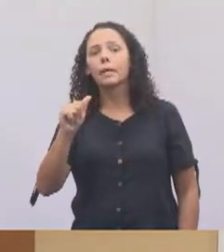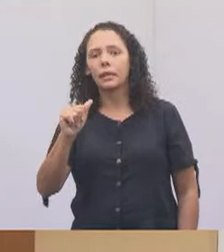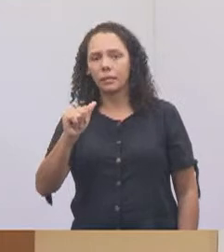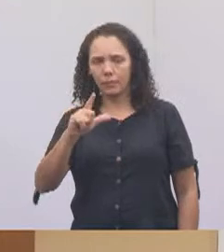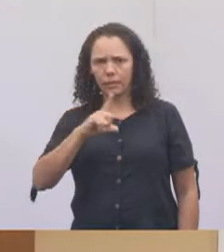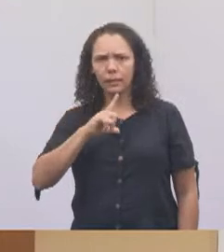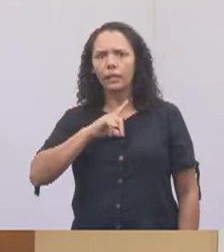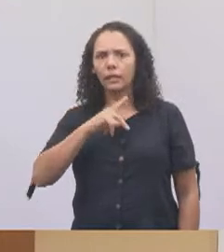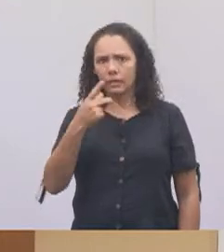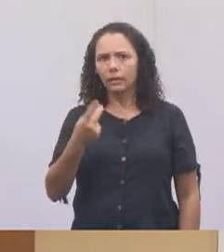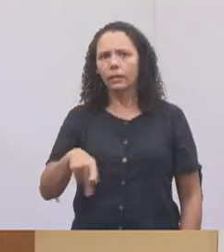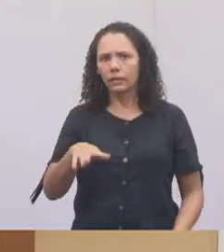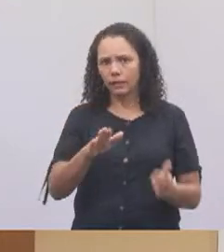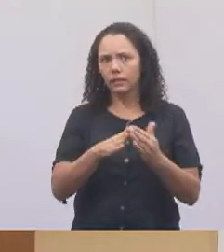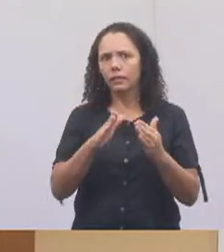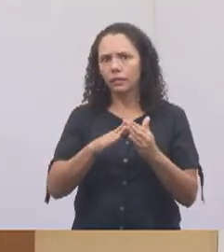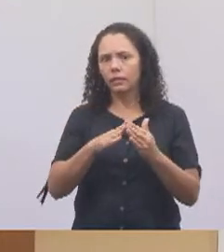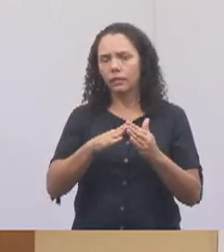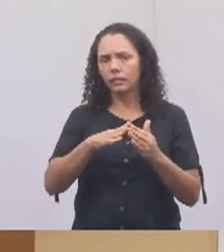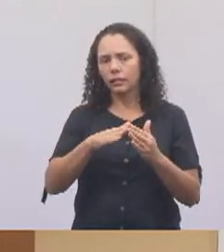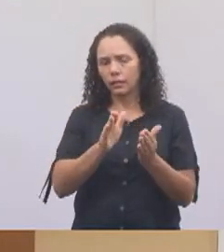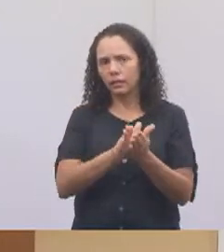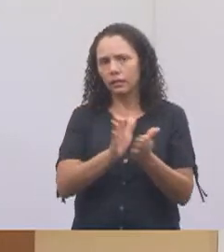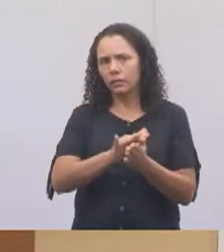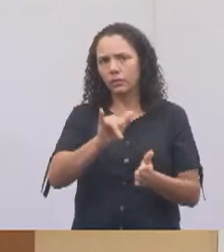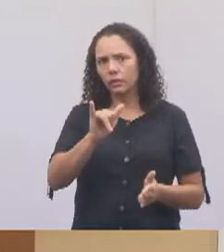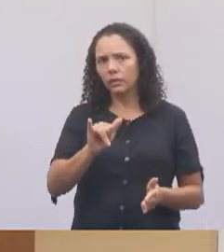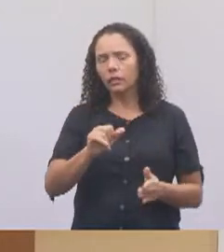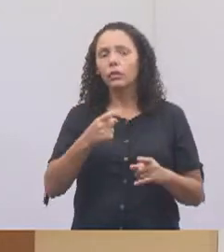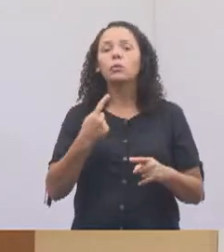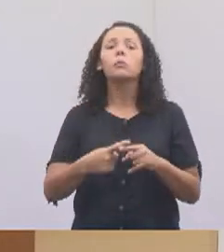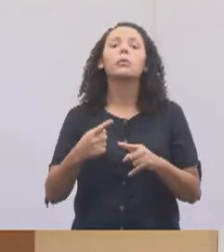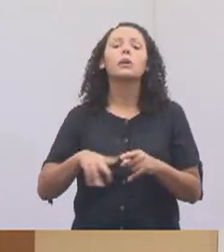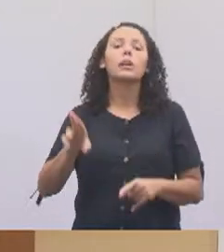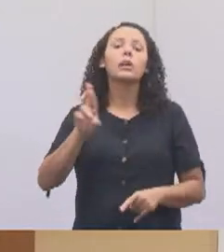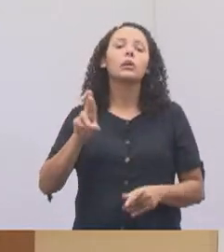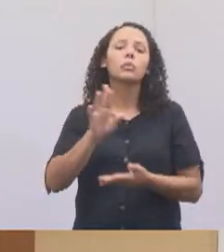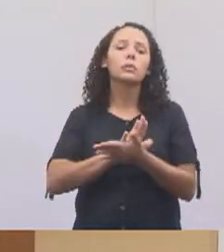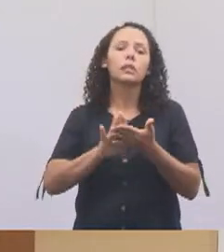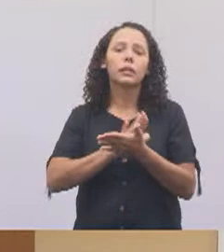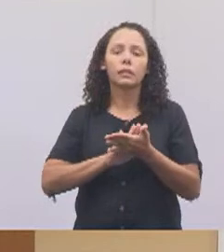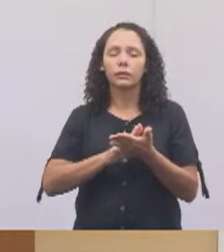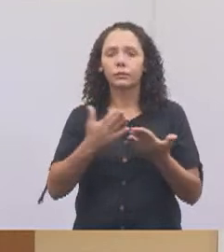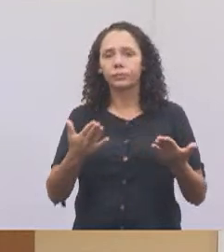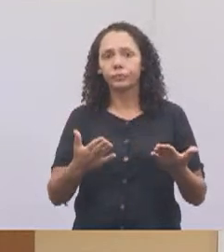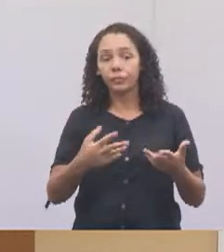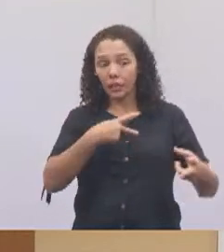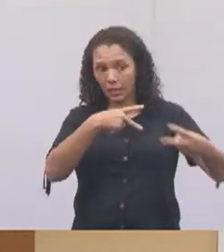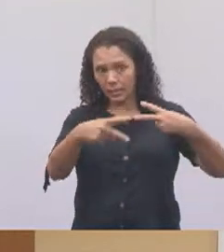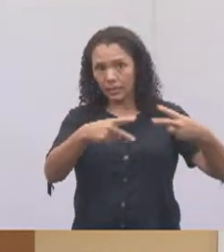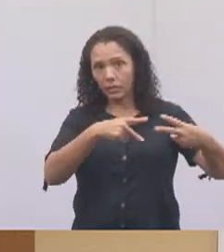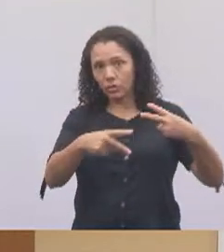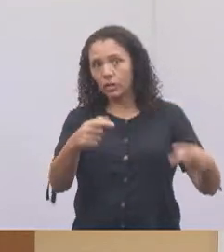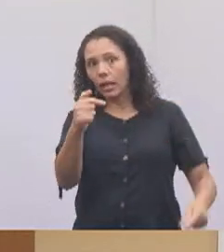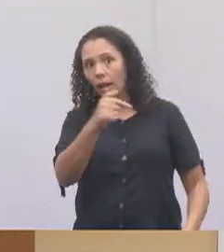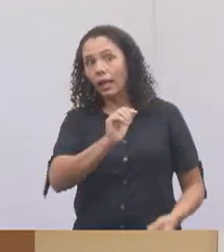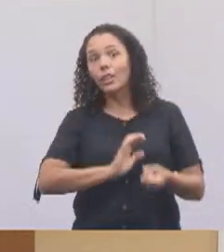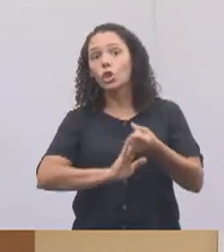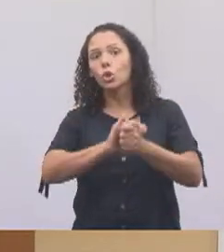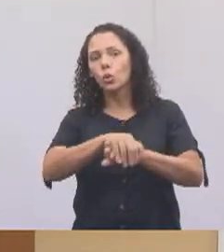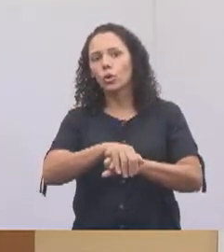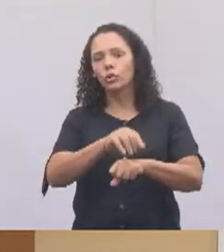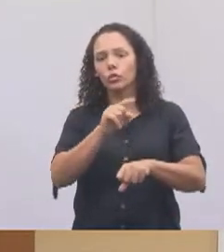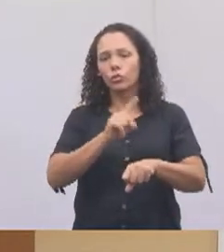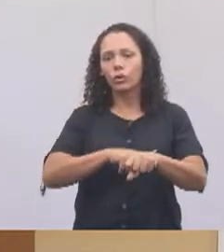e eu vou comparar assim, tá? Era 11 horas da noite, tinha um carro-pipa molhando, não é?